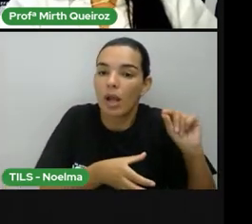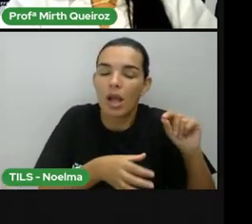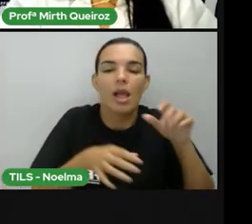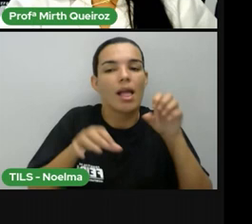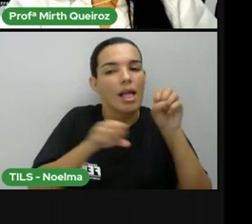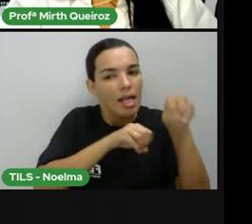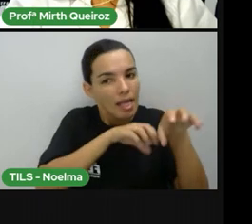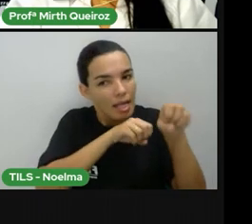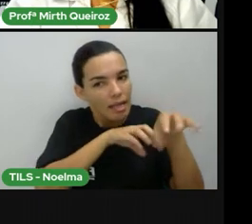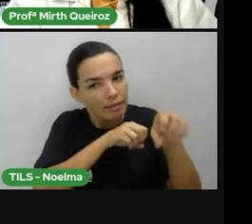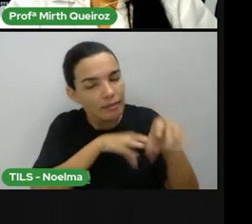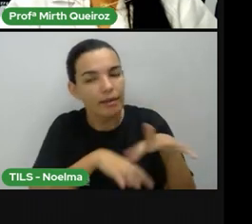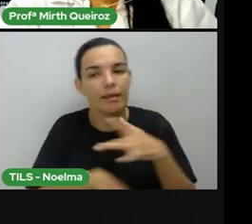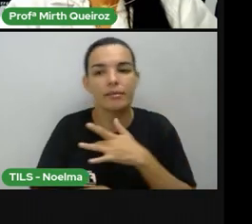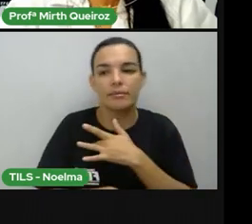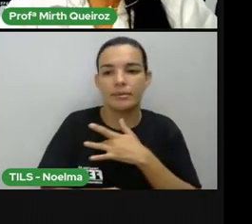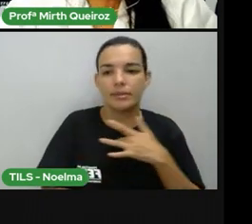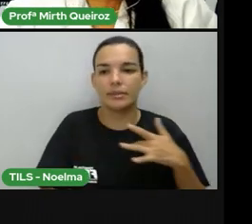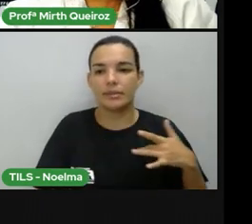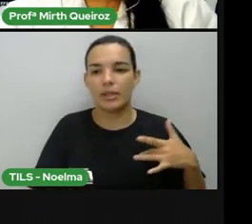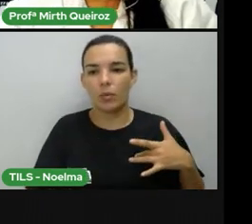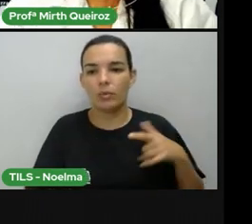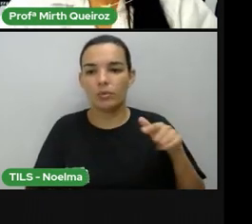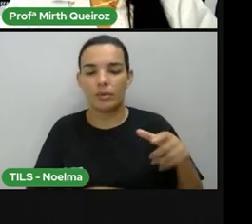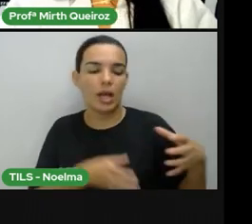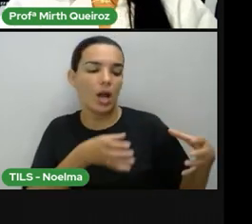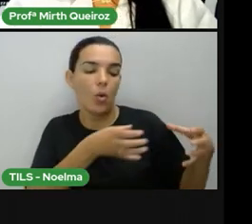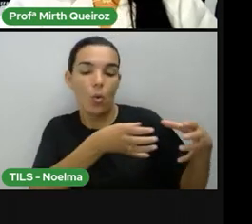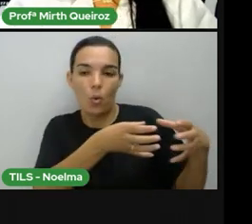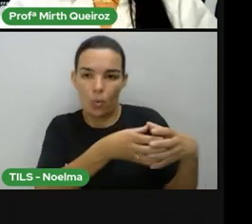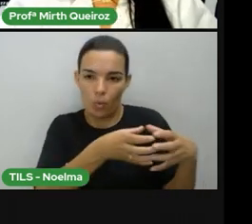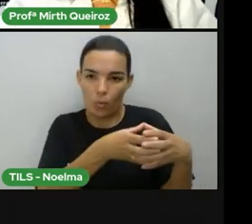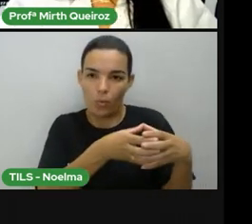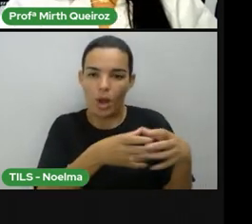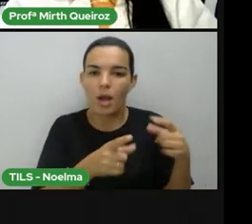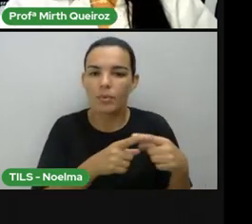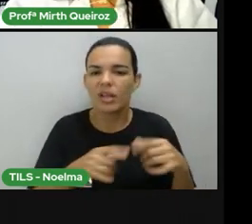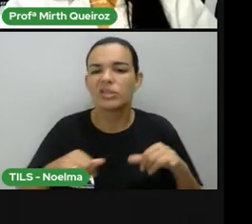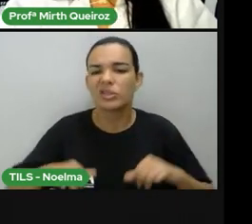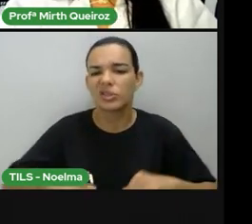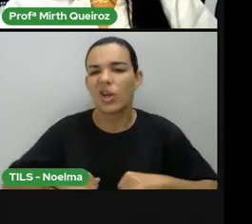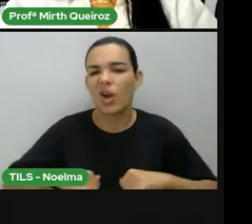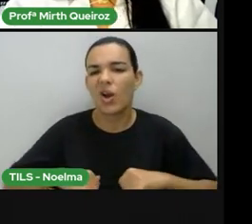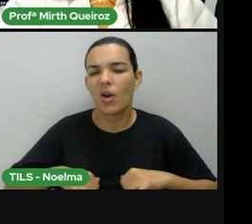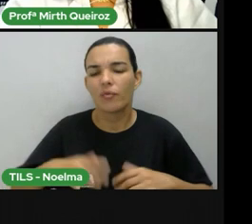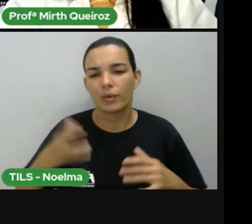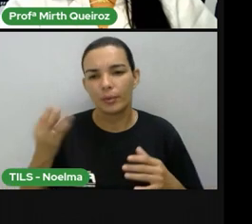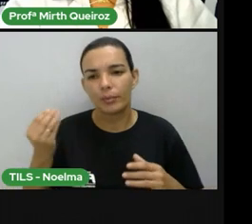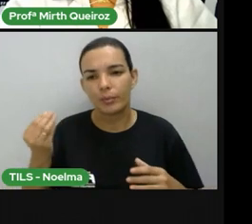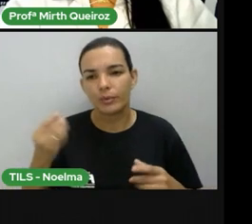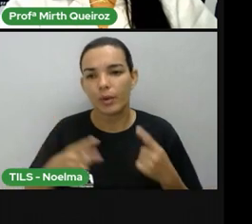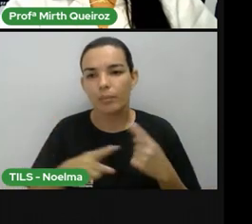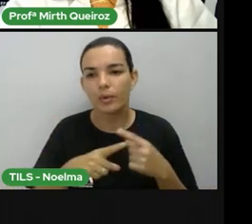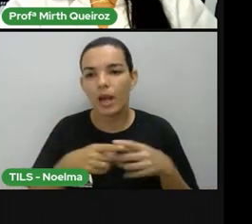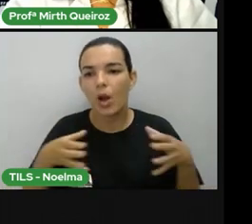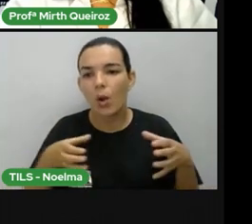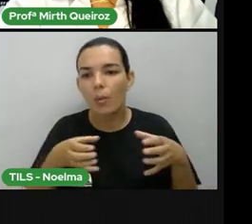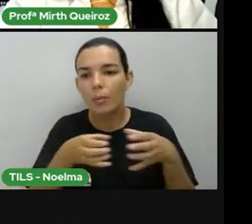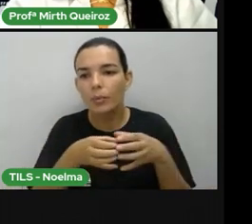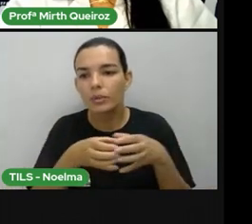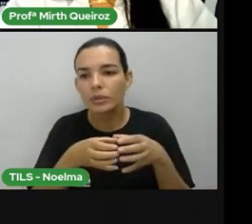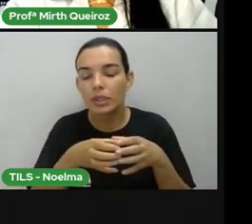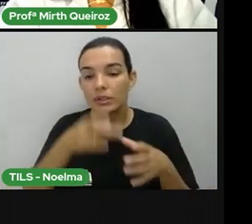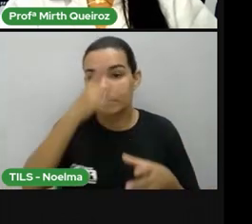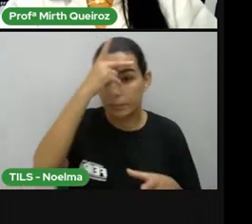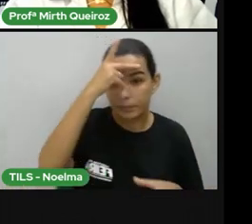saúde para essa comunidade, né? Essas comunidades, geralmente, elas sofrem bastante, são comunidades formadas